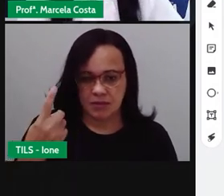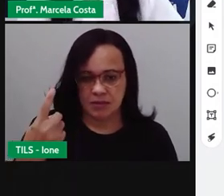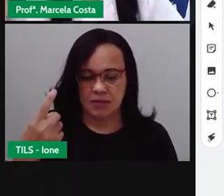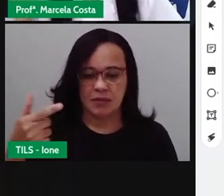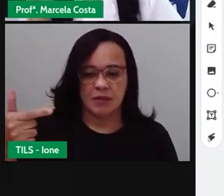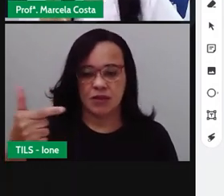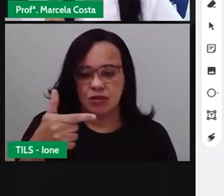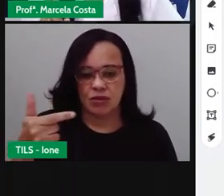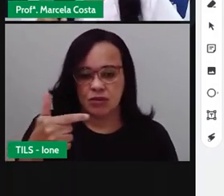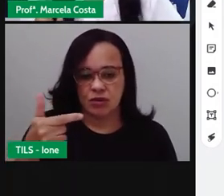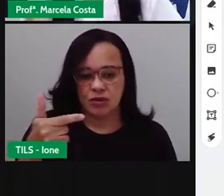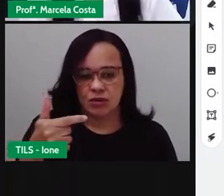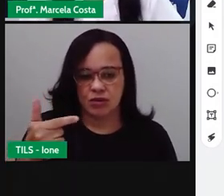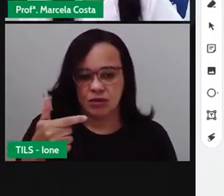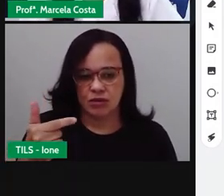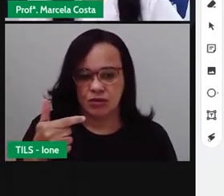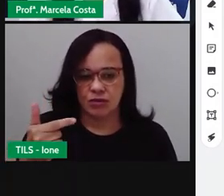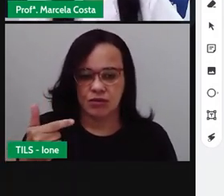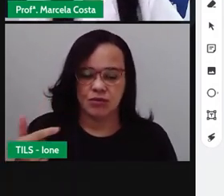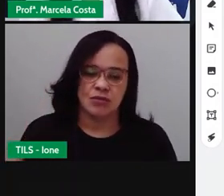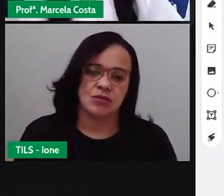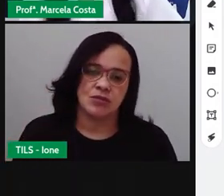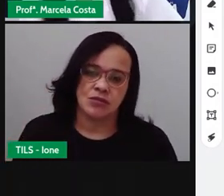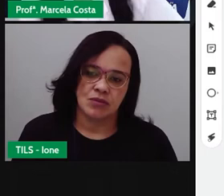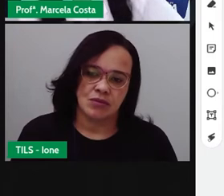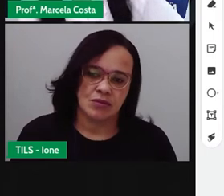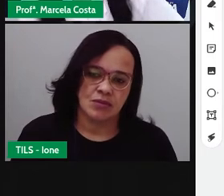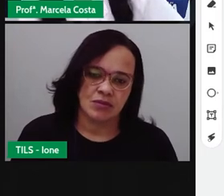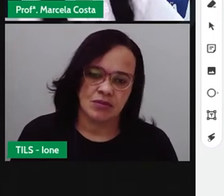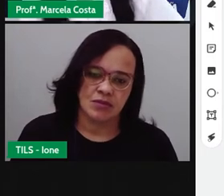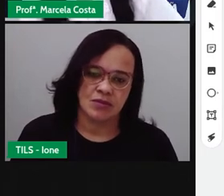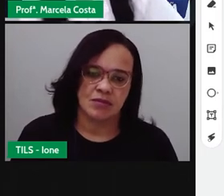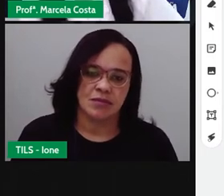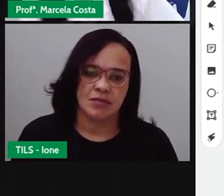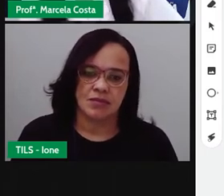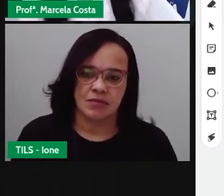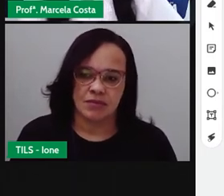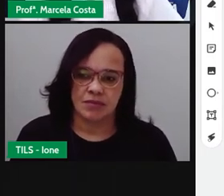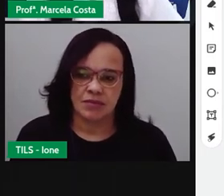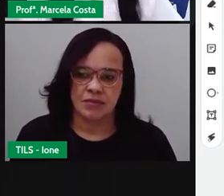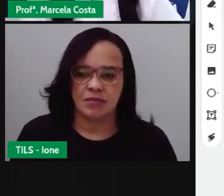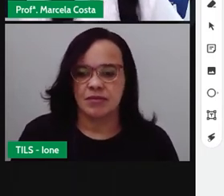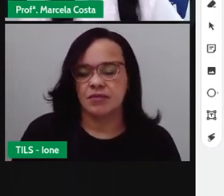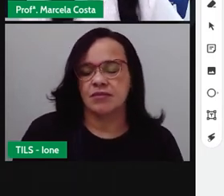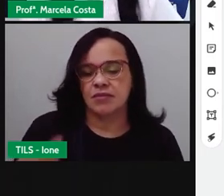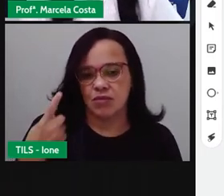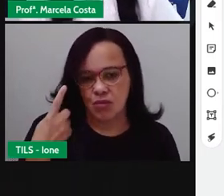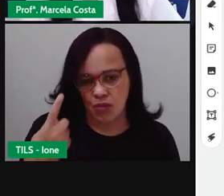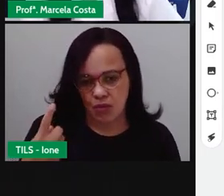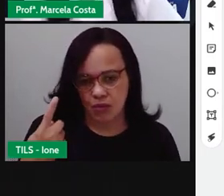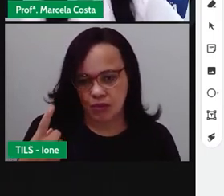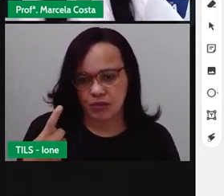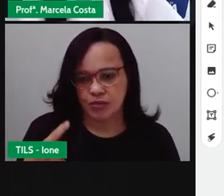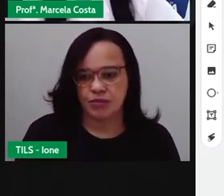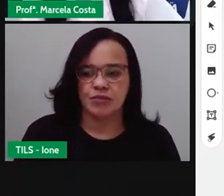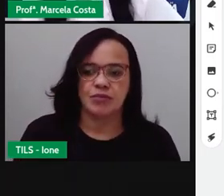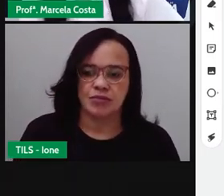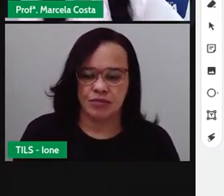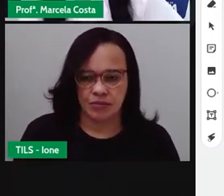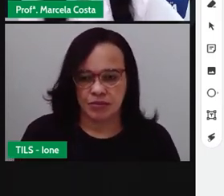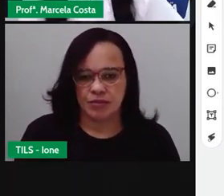ficou dois números, o do lado direito representa a unidade e você coloca aqui embaixo e o do lado